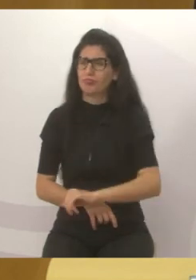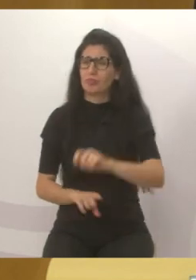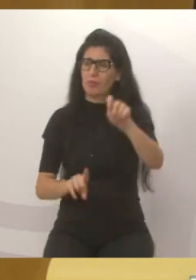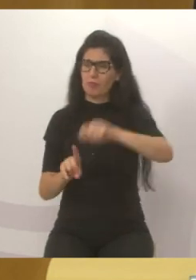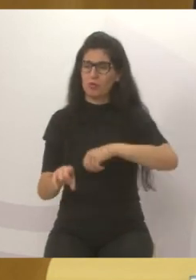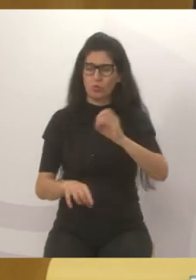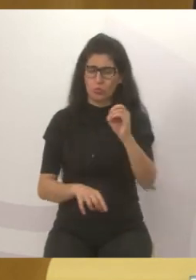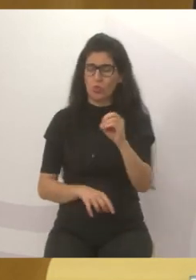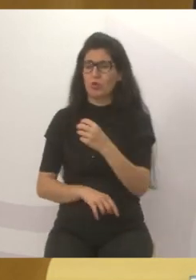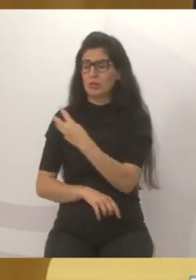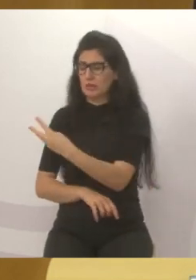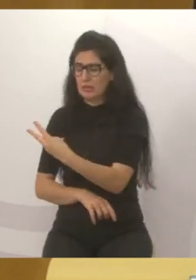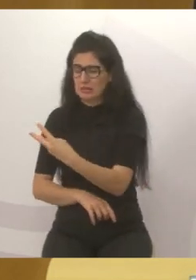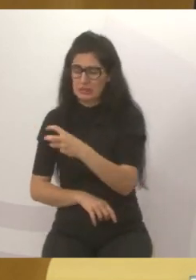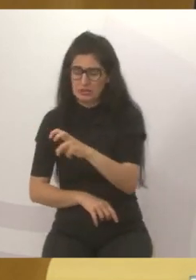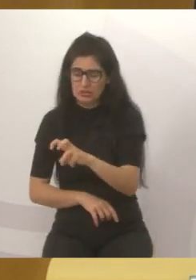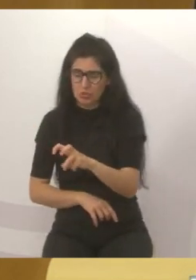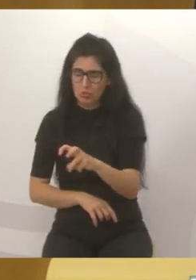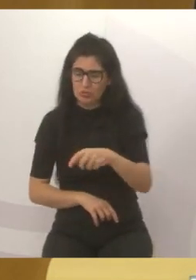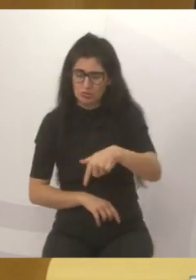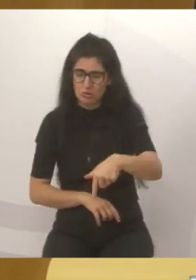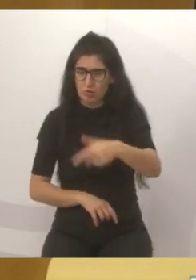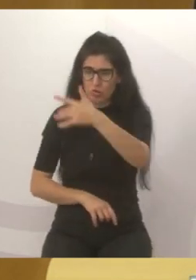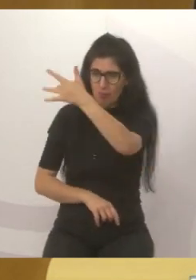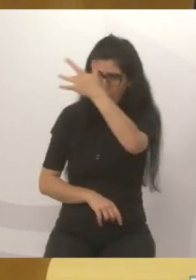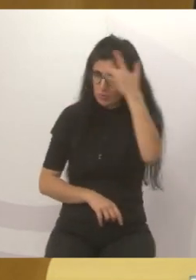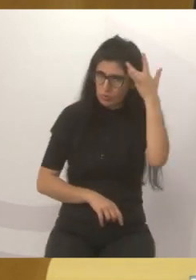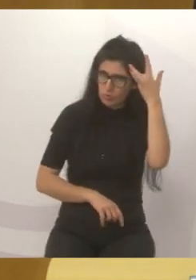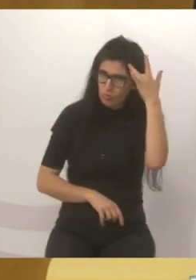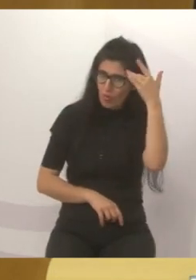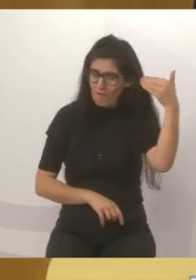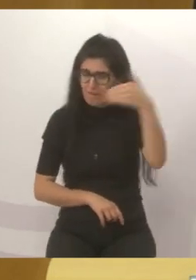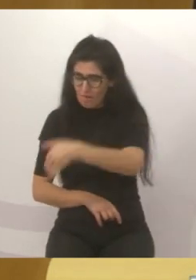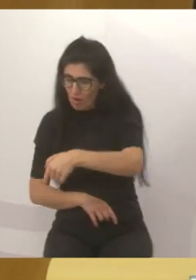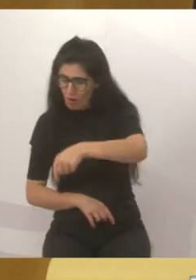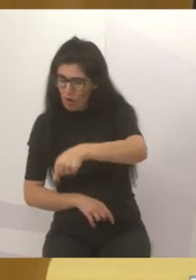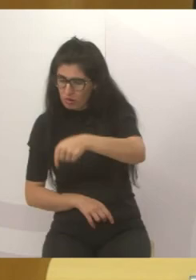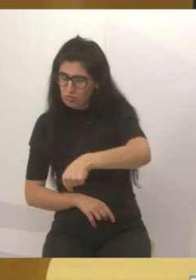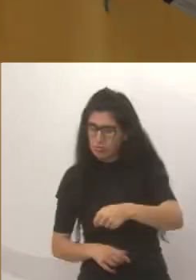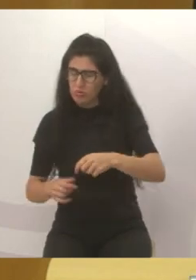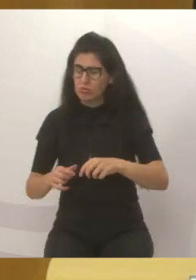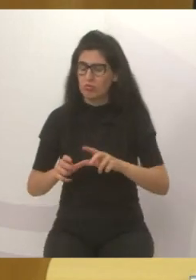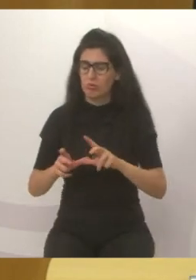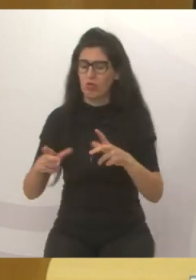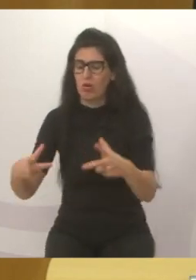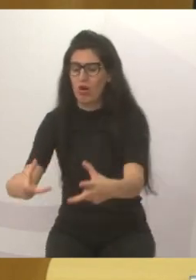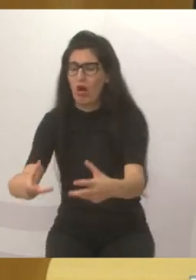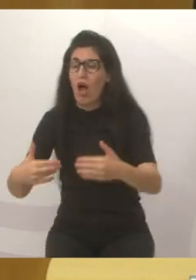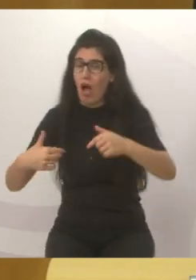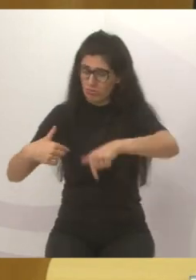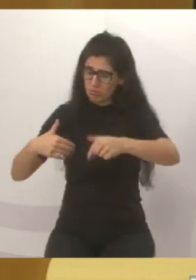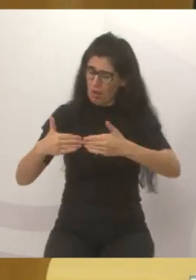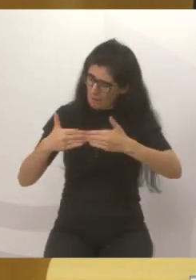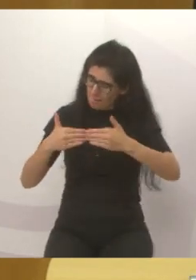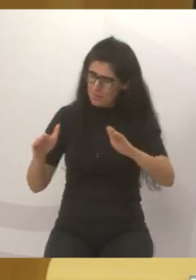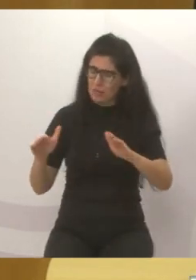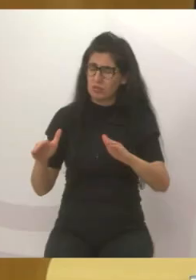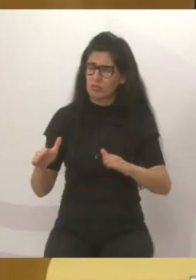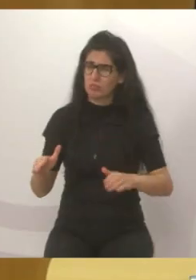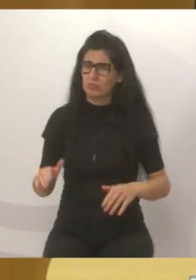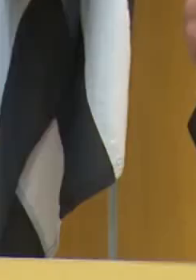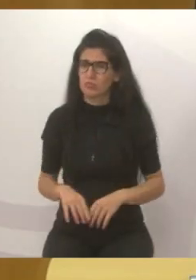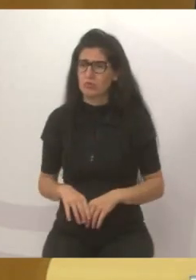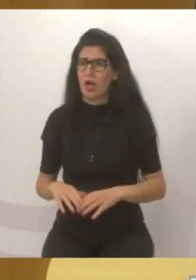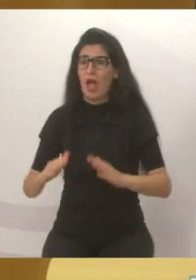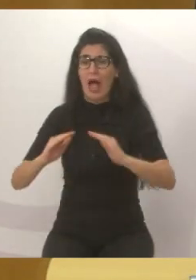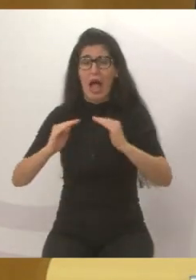atendimos 357 munícipes. Está aberto para vocês aqui o gabinete. Não é minha